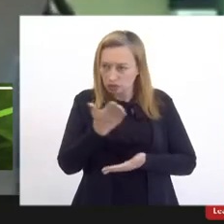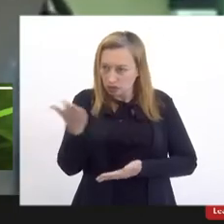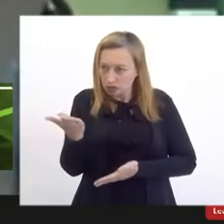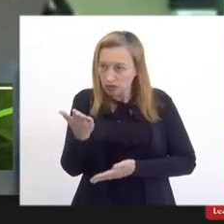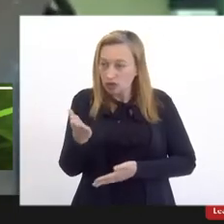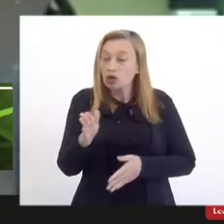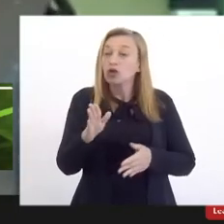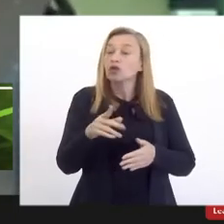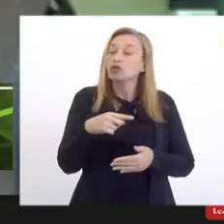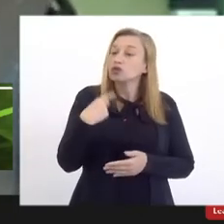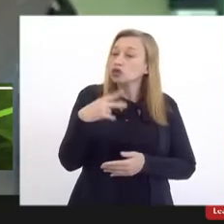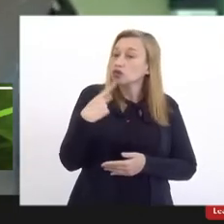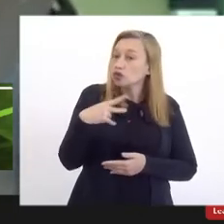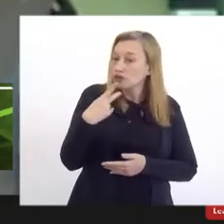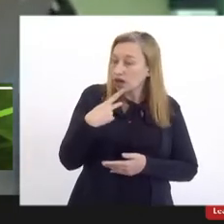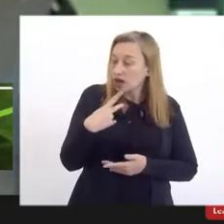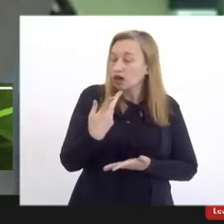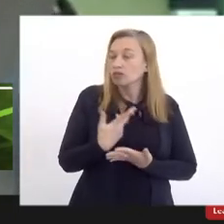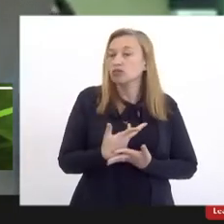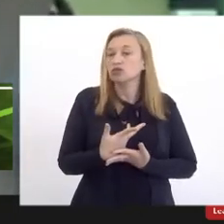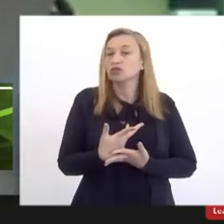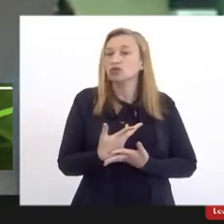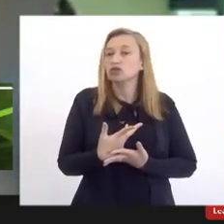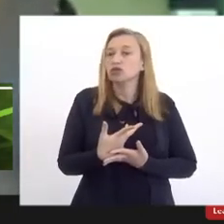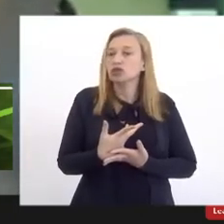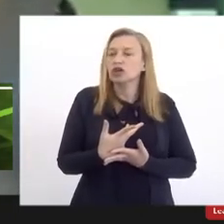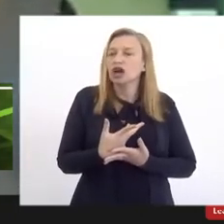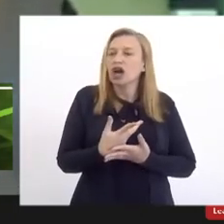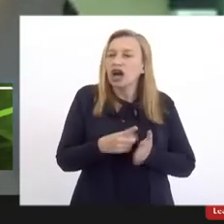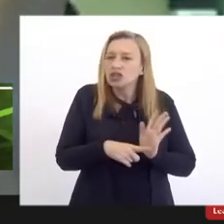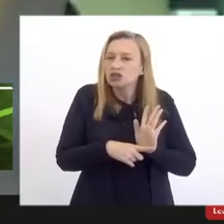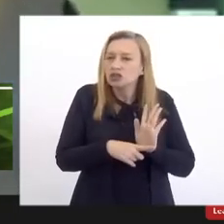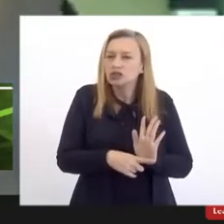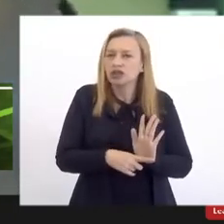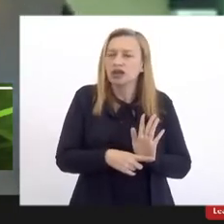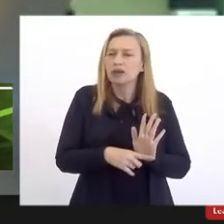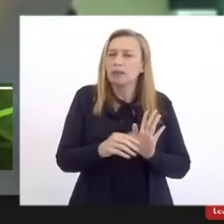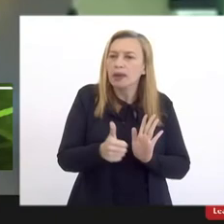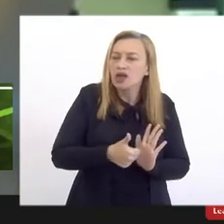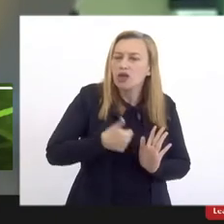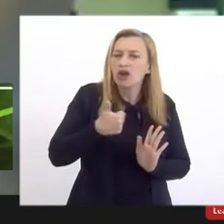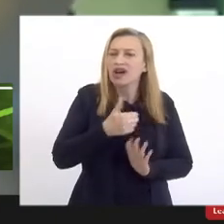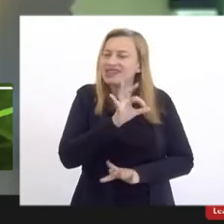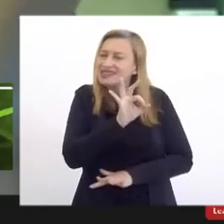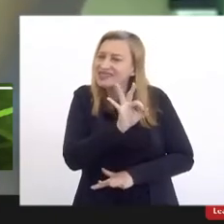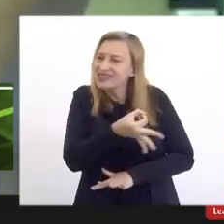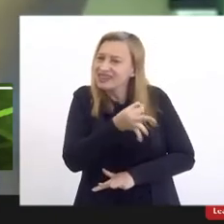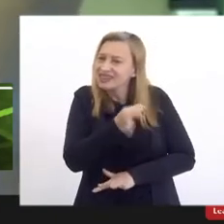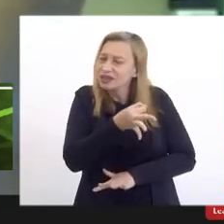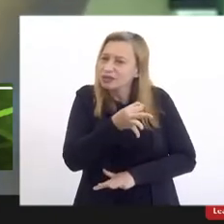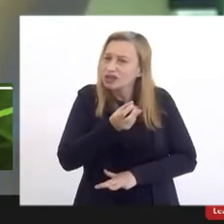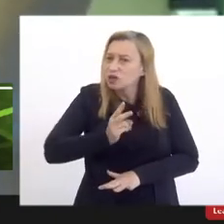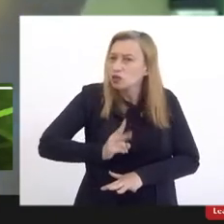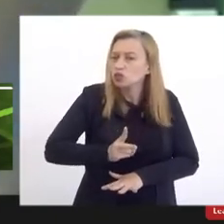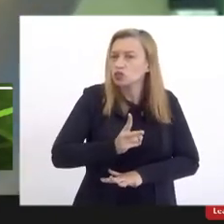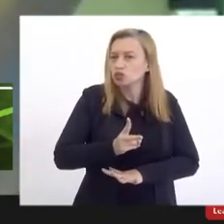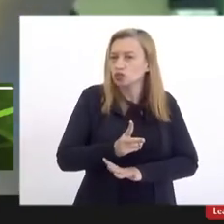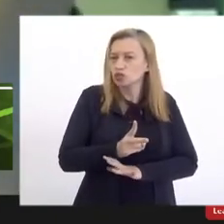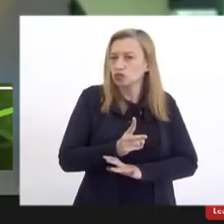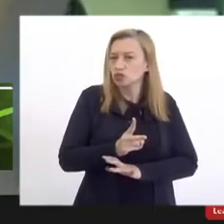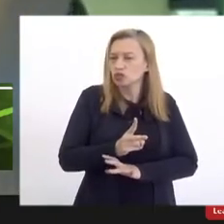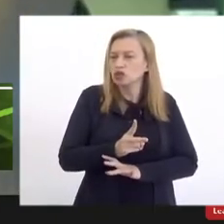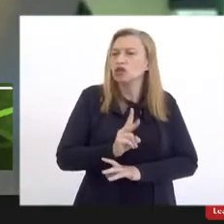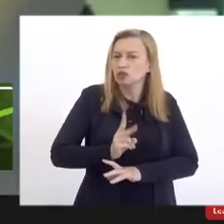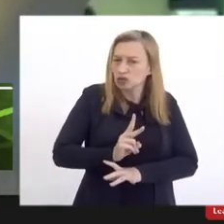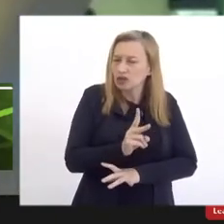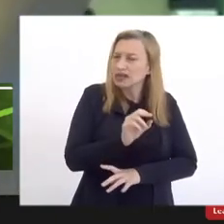quando nós falamos de consolidar, é efetivamente manter, manter